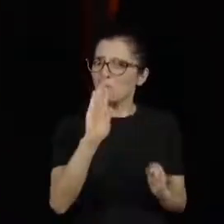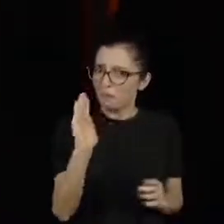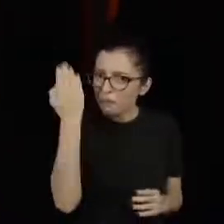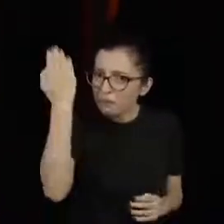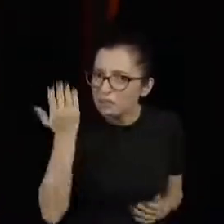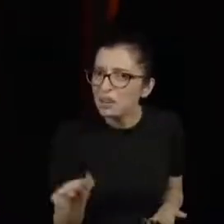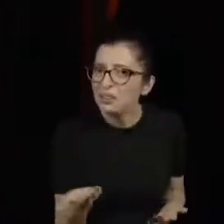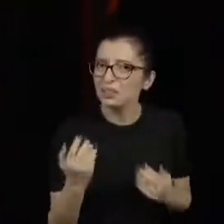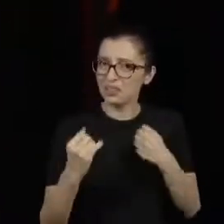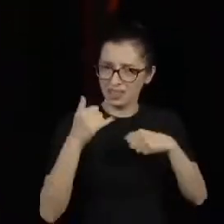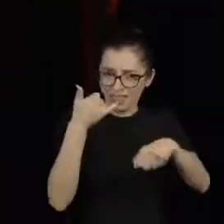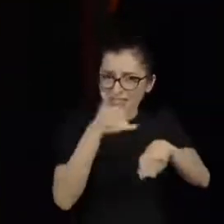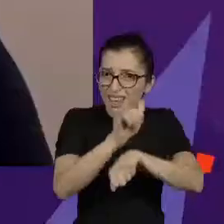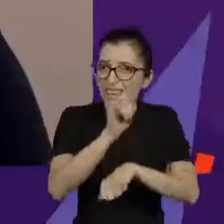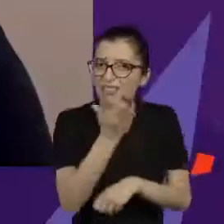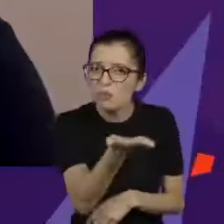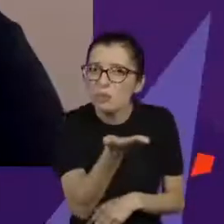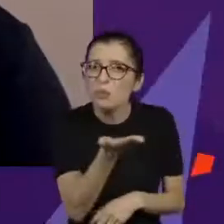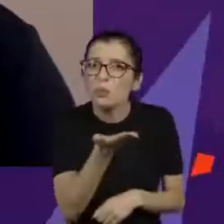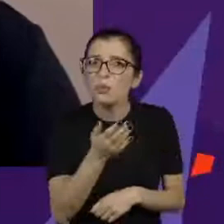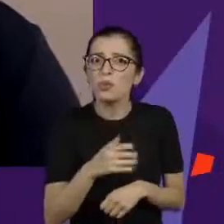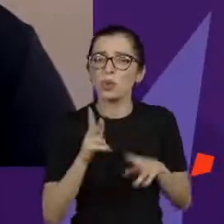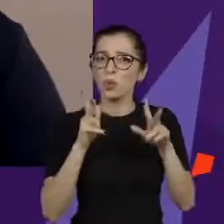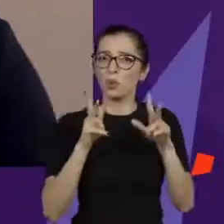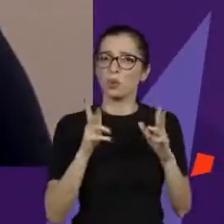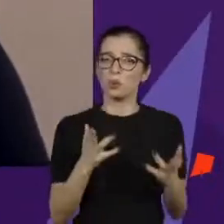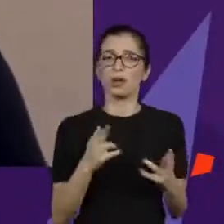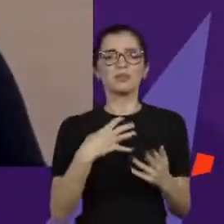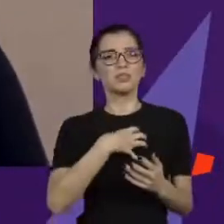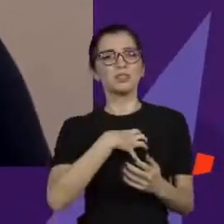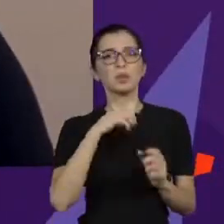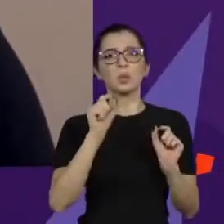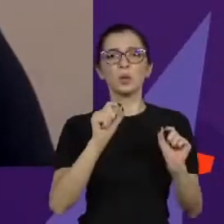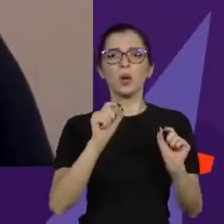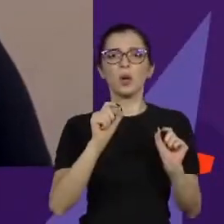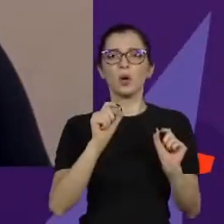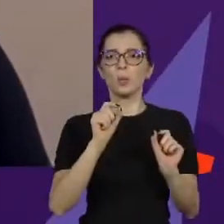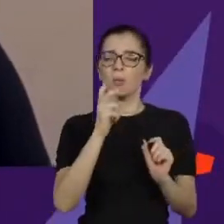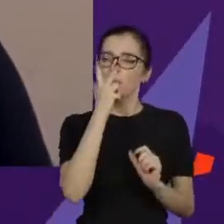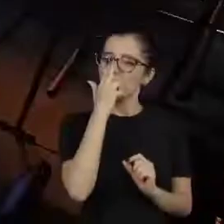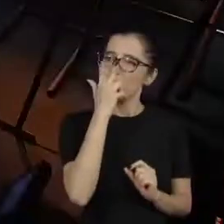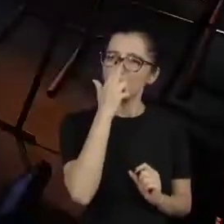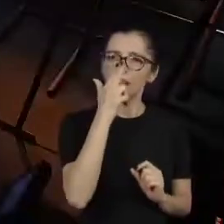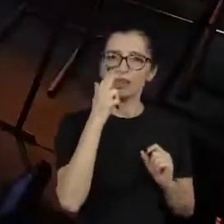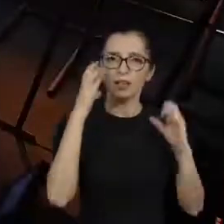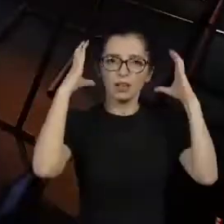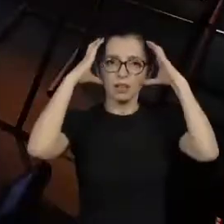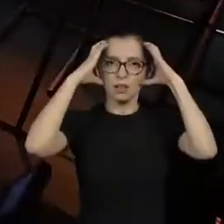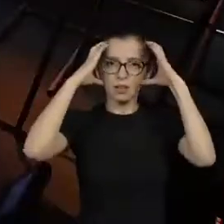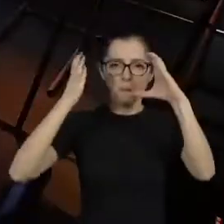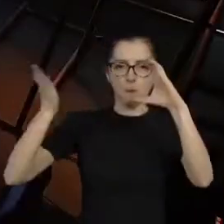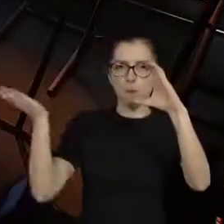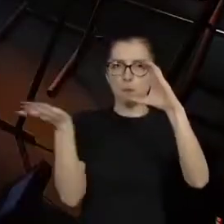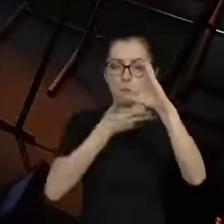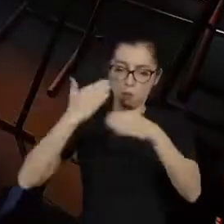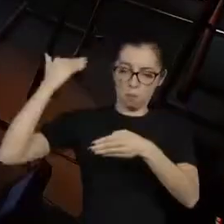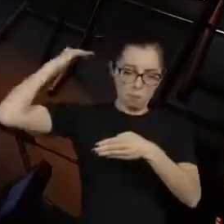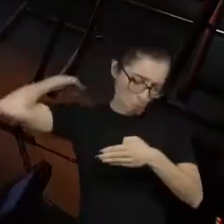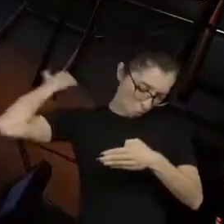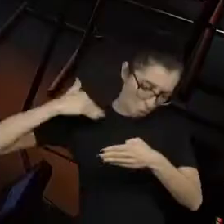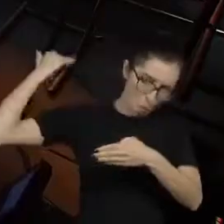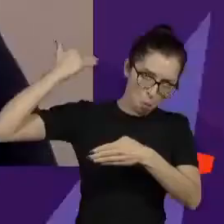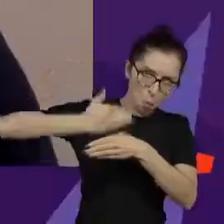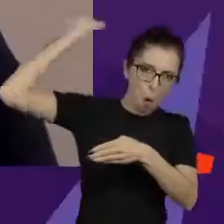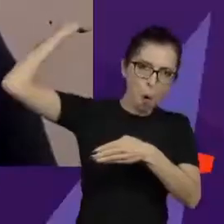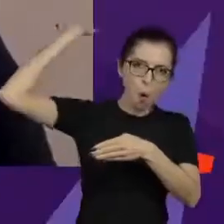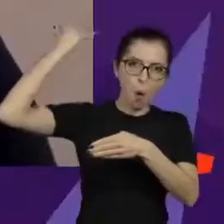sensação de ser decapitado? Eu acho que é uma sensação ruim, mas tudo é um aprendizado.